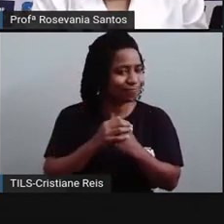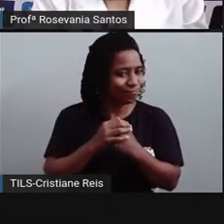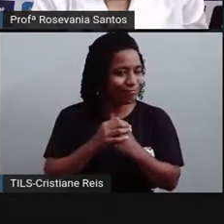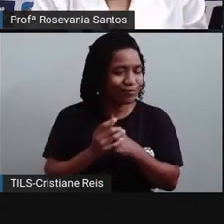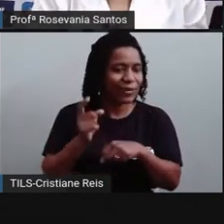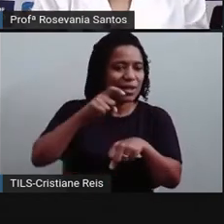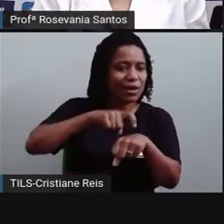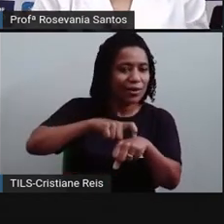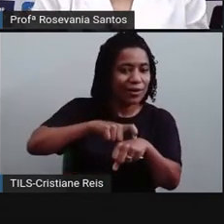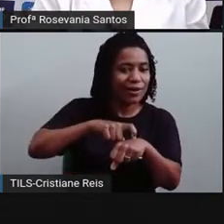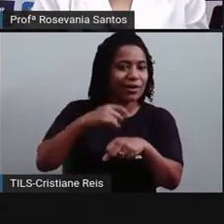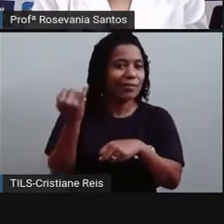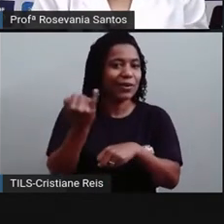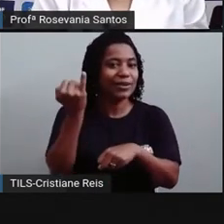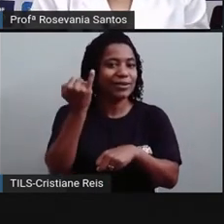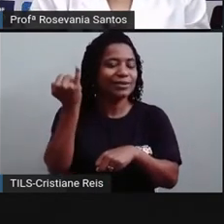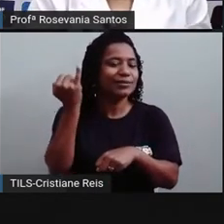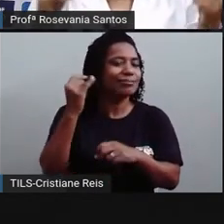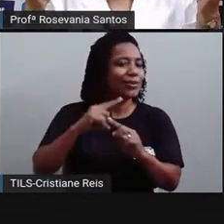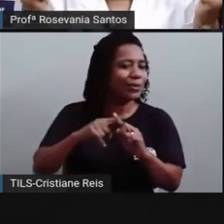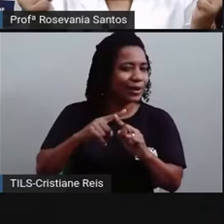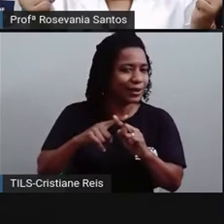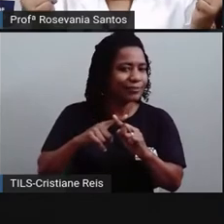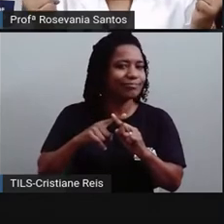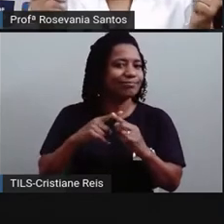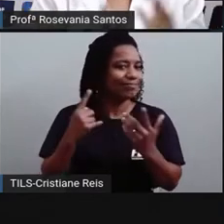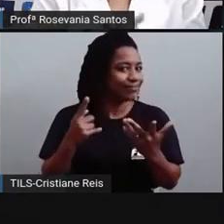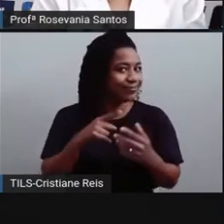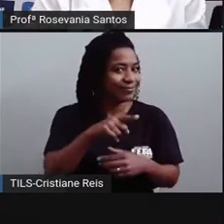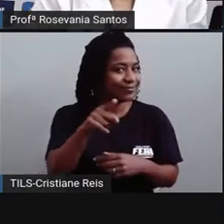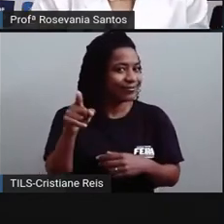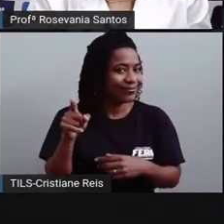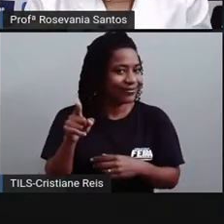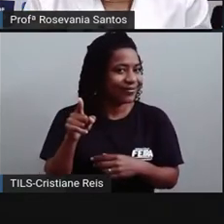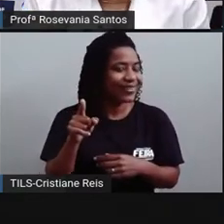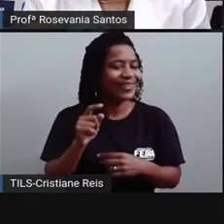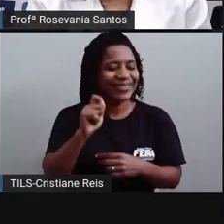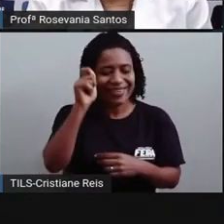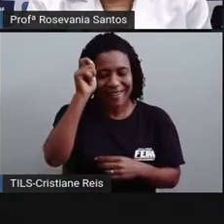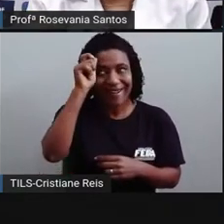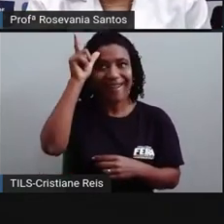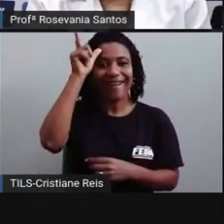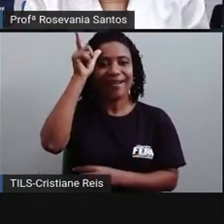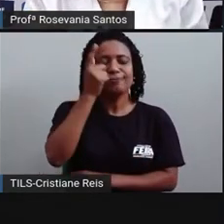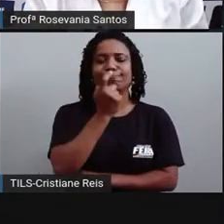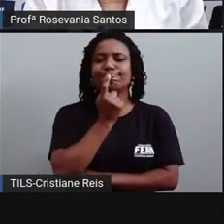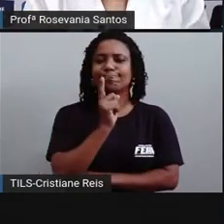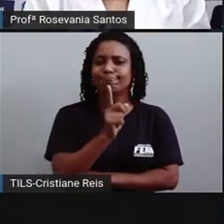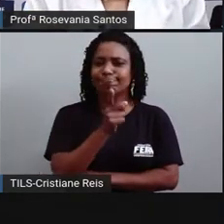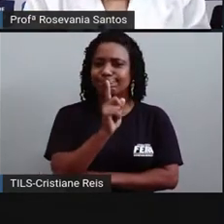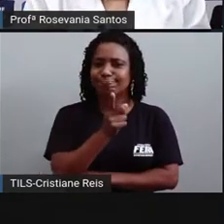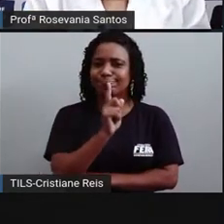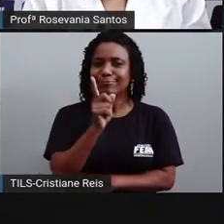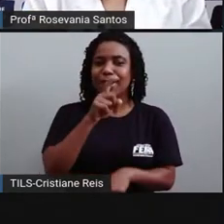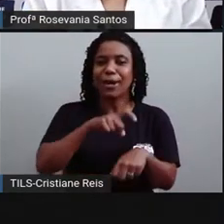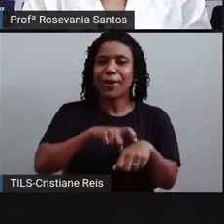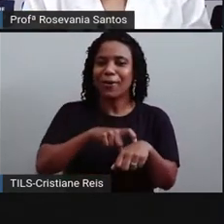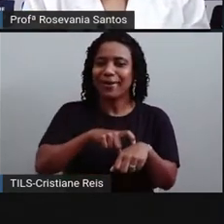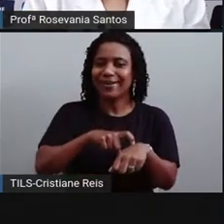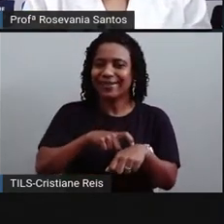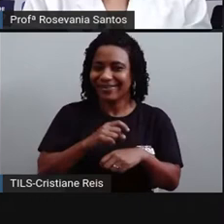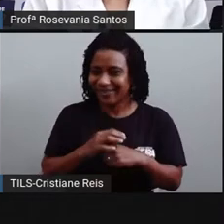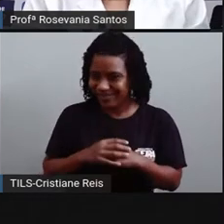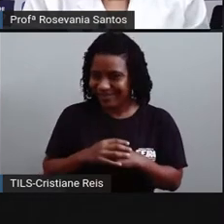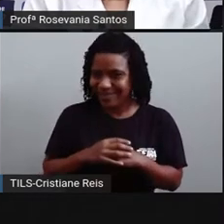horários. Quem será que vai, né? Acender essa lâmpadazinha e ter a ideia logo do que é. Então,